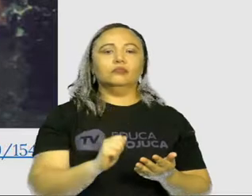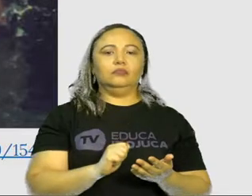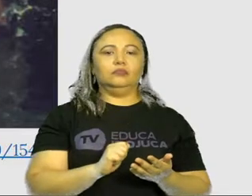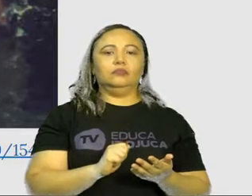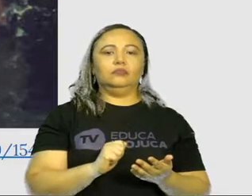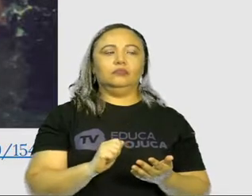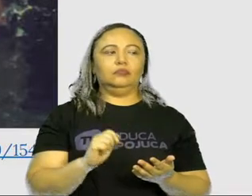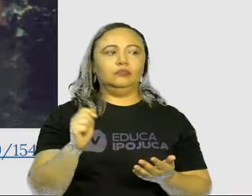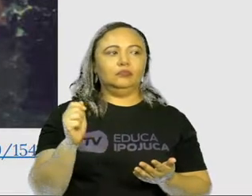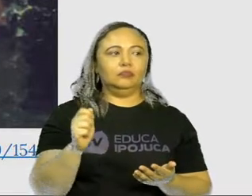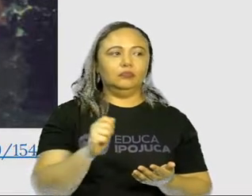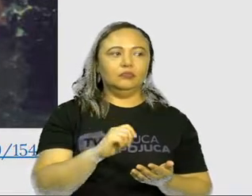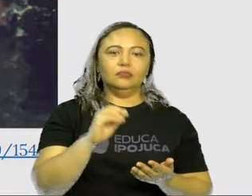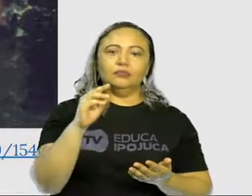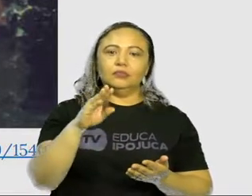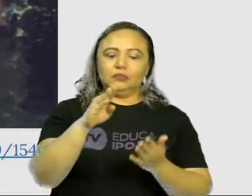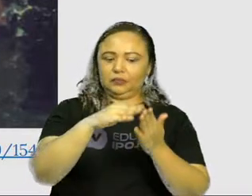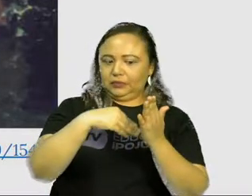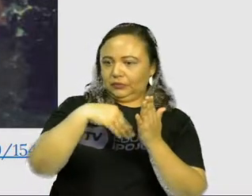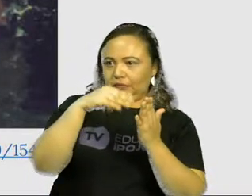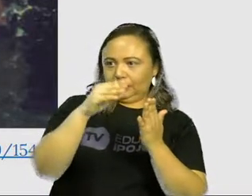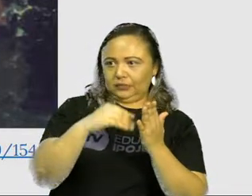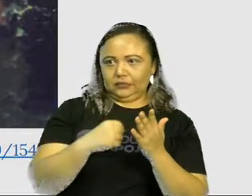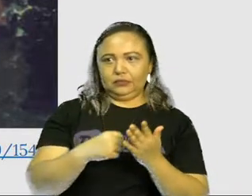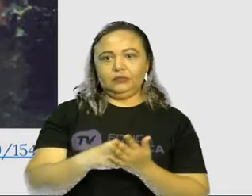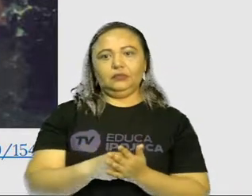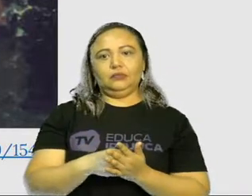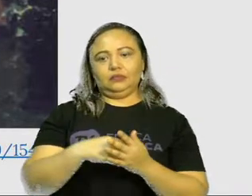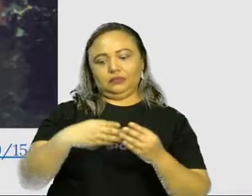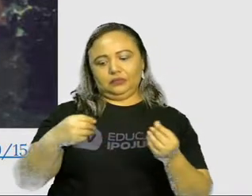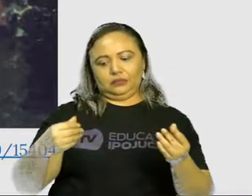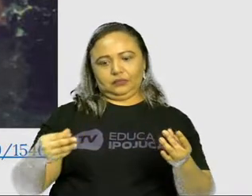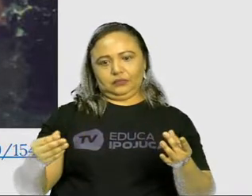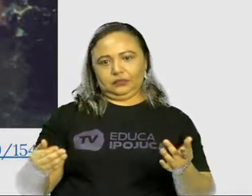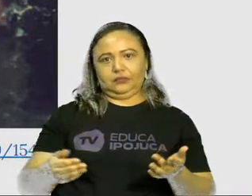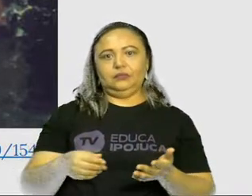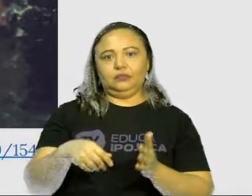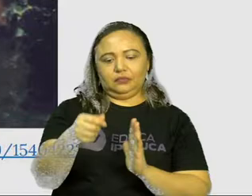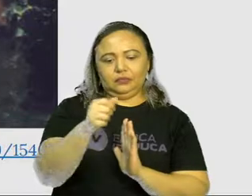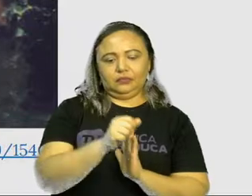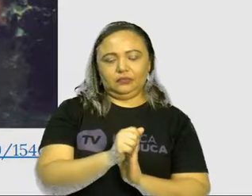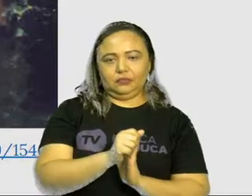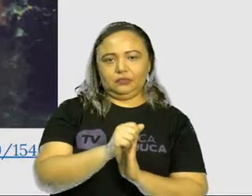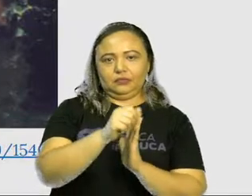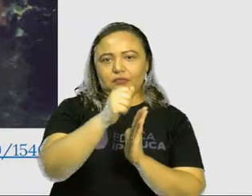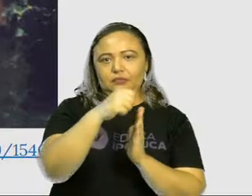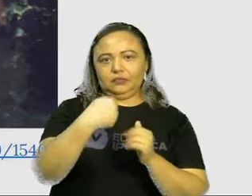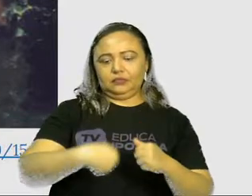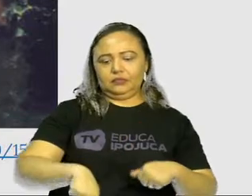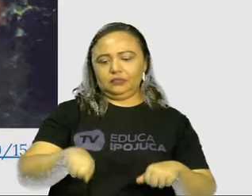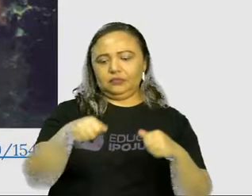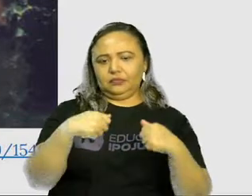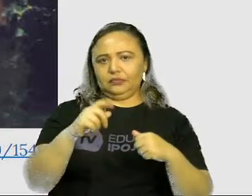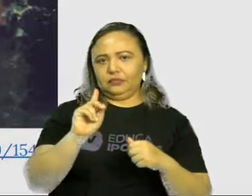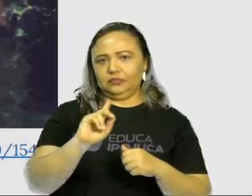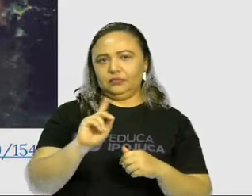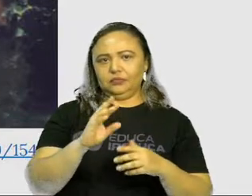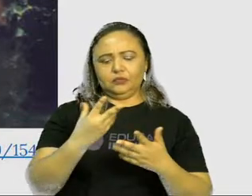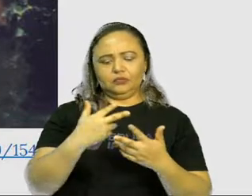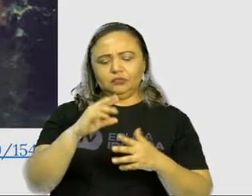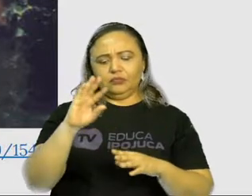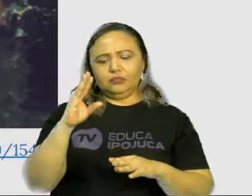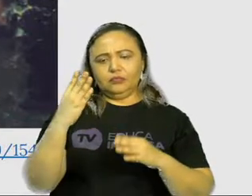cera, tinta, guache e assim sucessivamente. Elas não precisam de